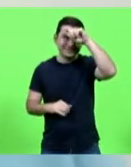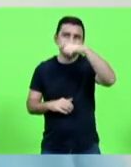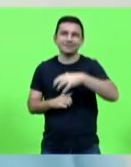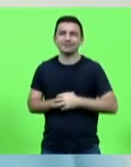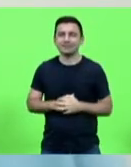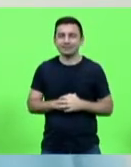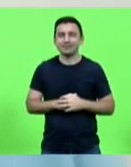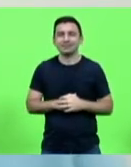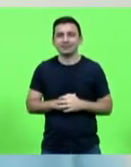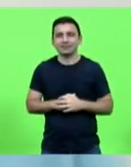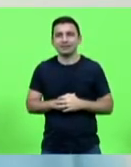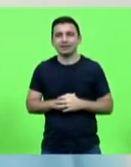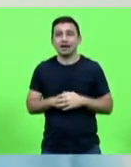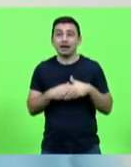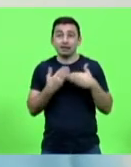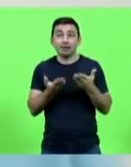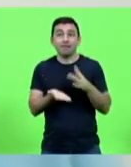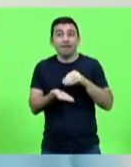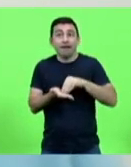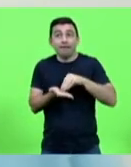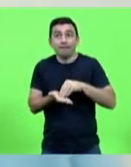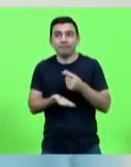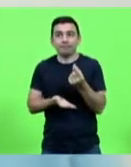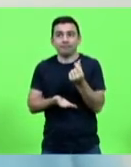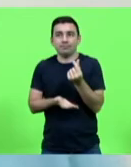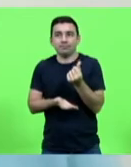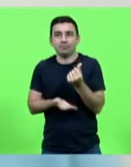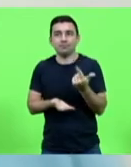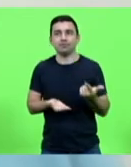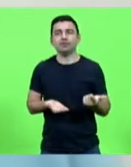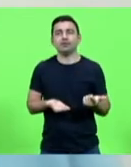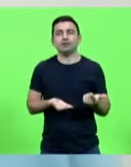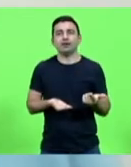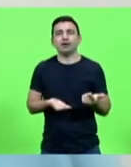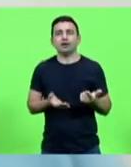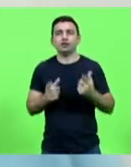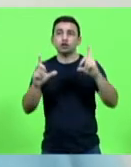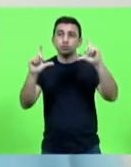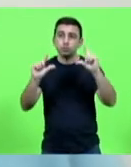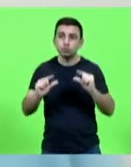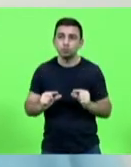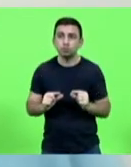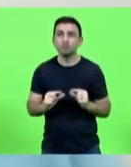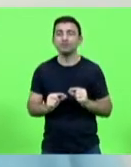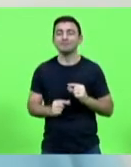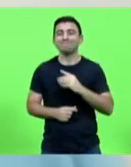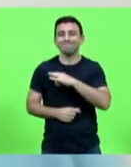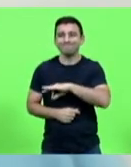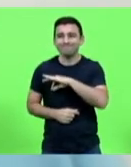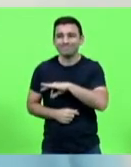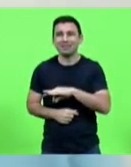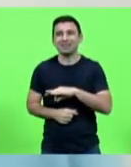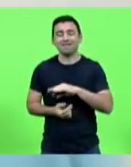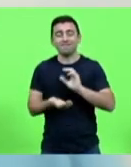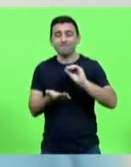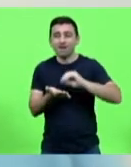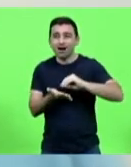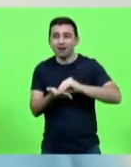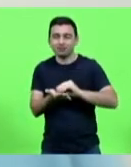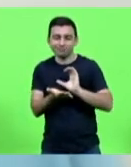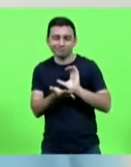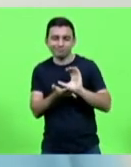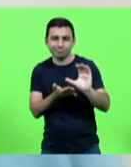relação à falta de renda, de recursos, a diminuição de renda, a falta de investimentos nesse setor.